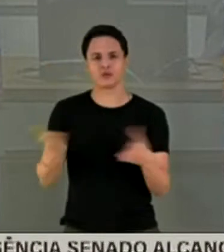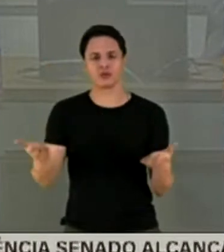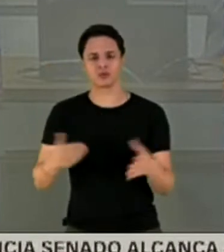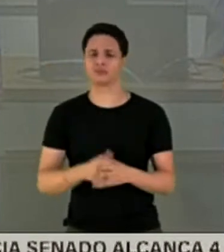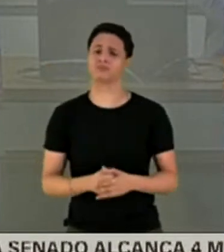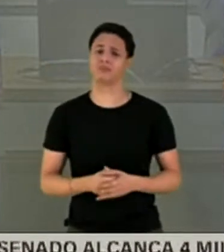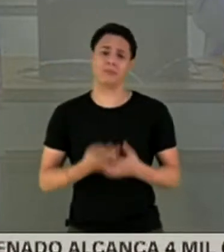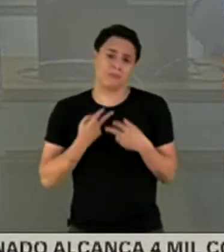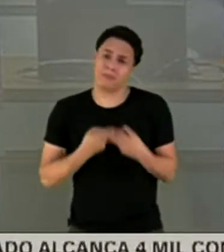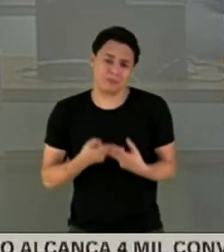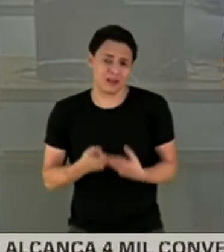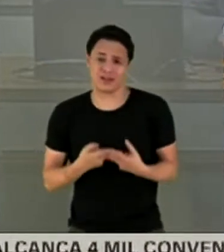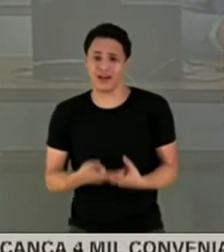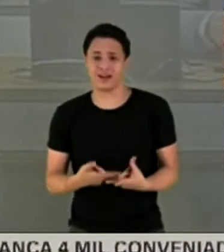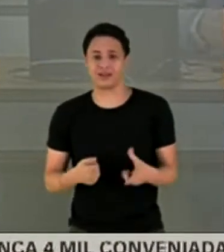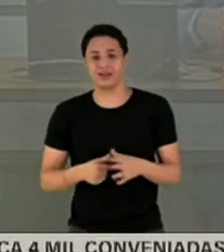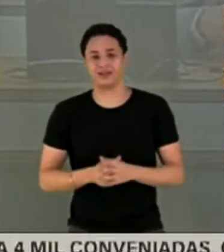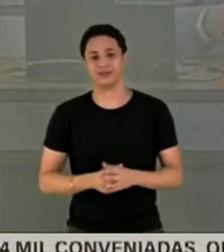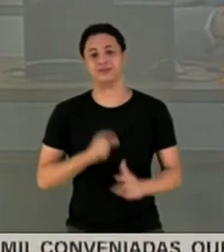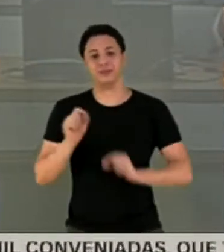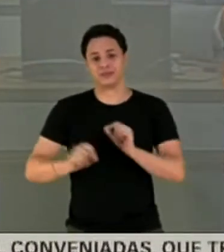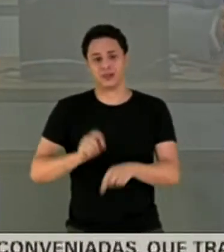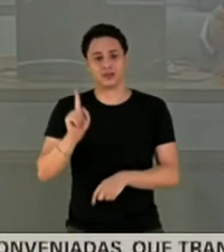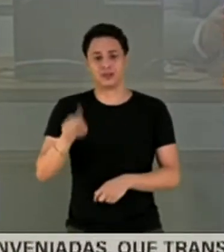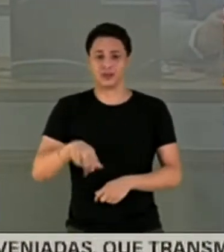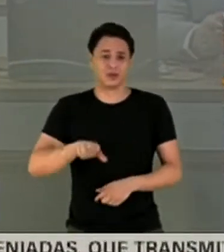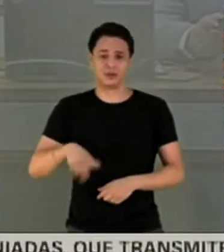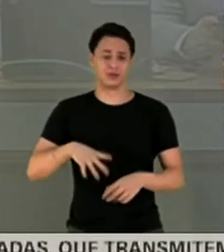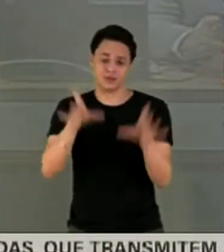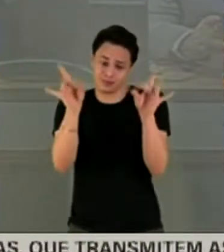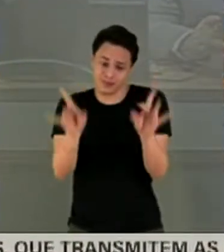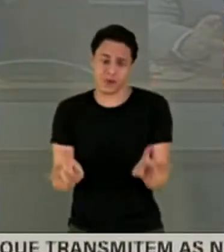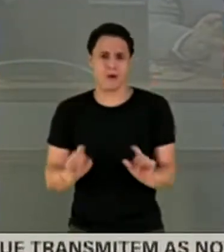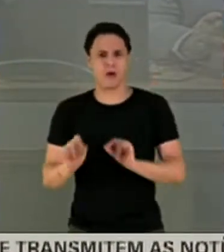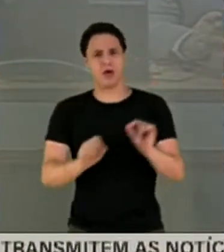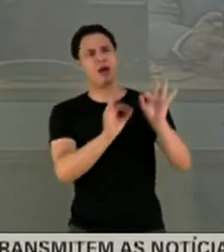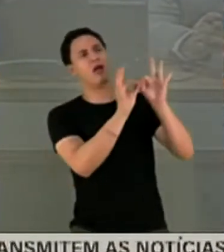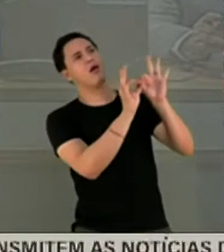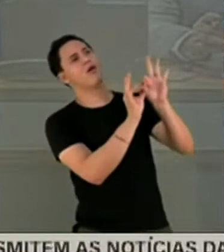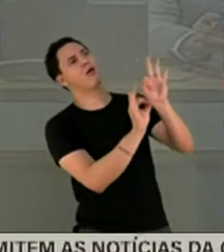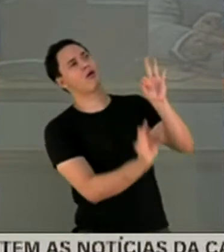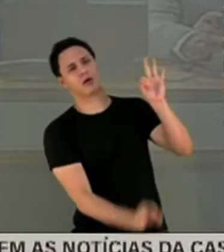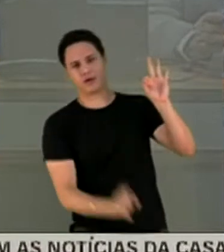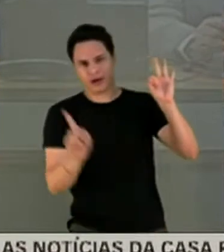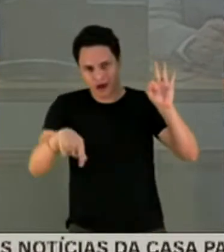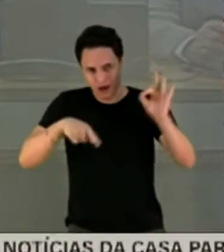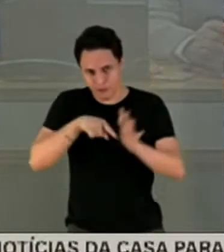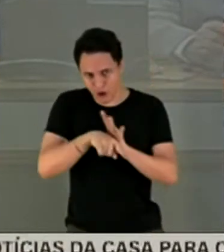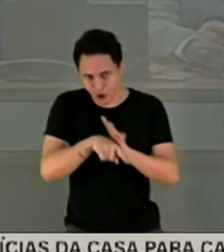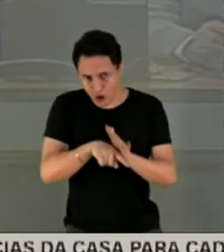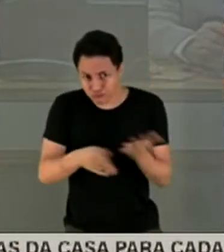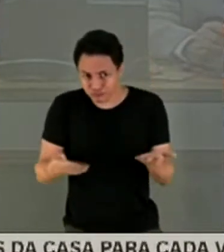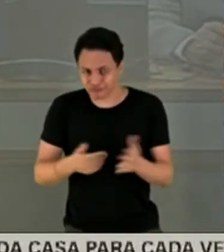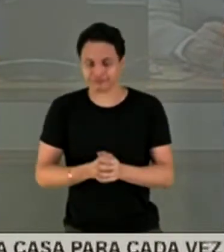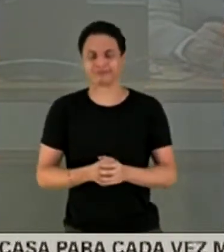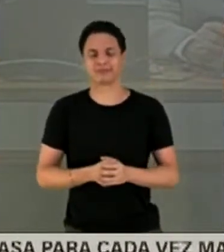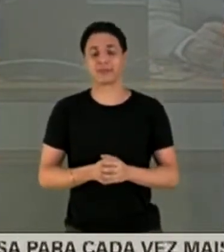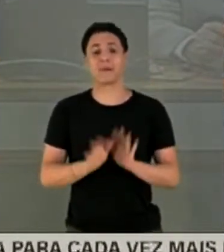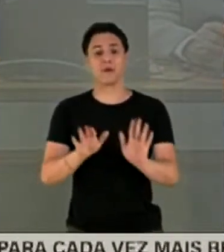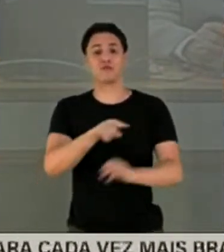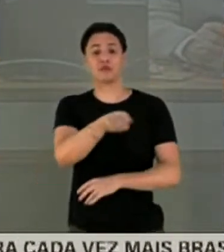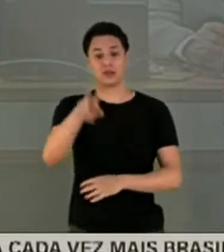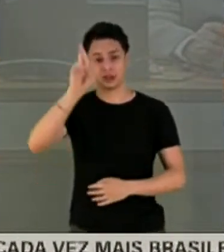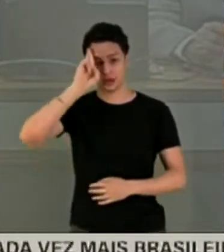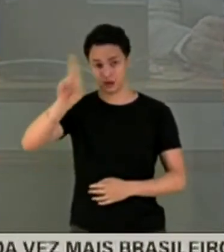paciência, não era o detalhe do tamanho que iria significar a profundidade do trabalho. Mas saiba, V. Exª,